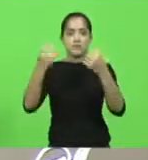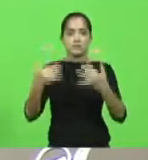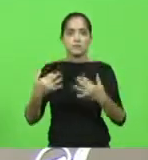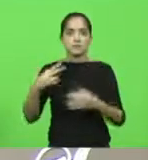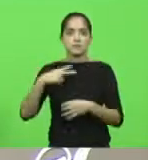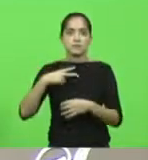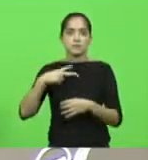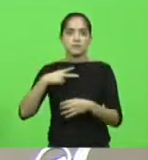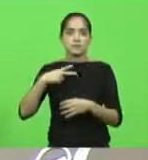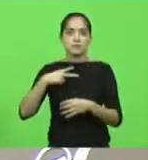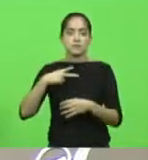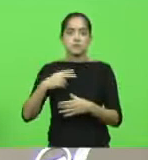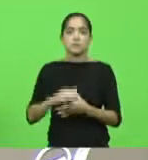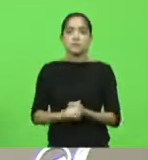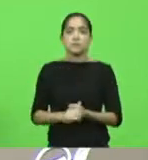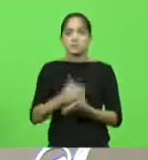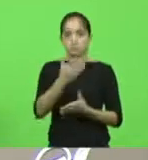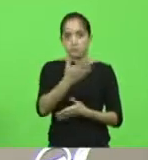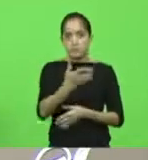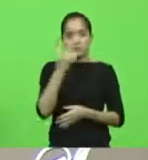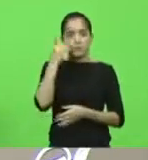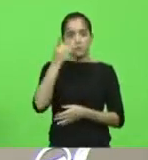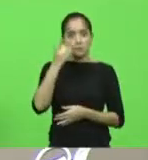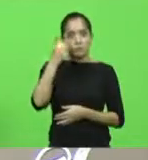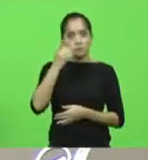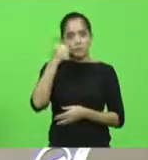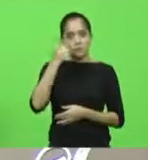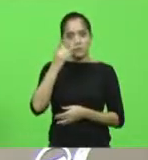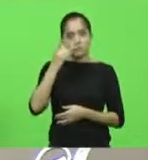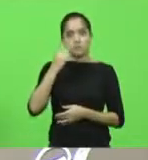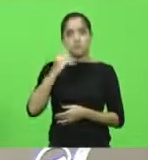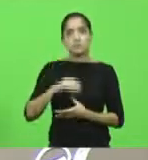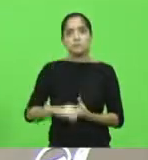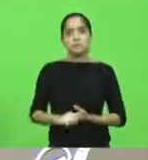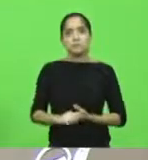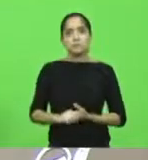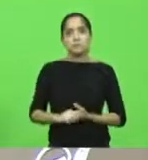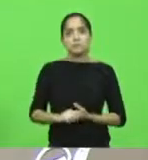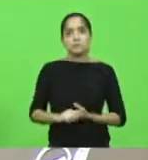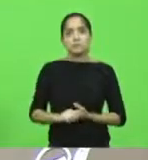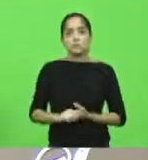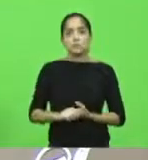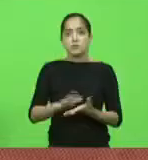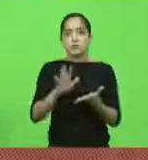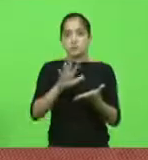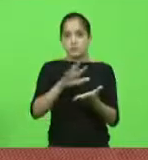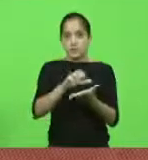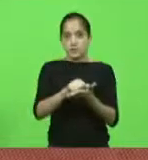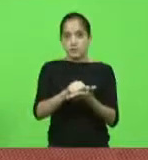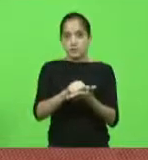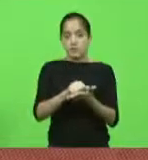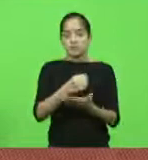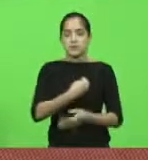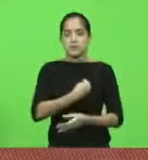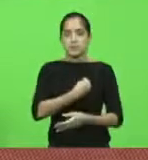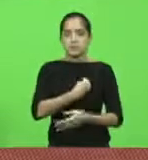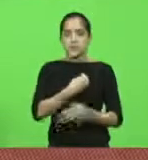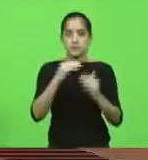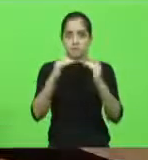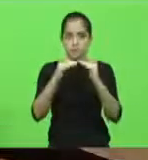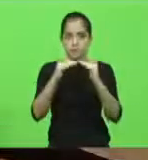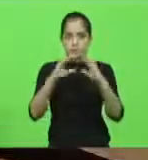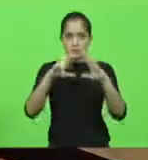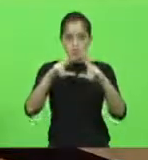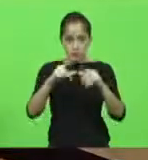pessoais, mas antes ouço o deputado Jair Mioto. Senhor presidente, para registrar a presença e a minha concordância em todas